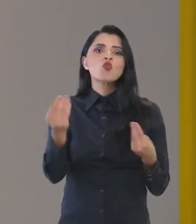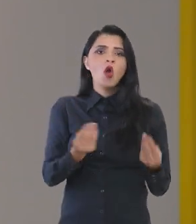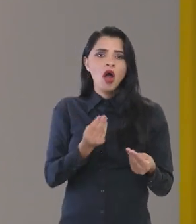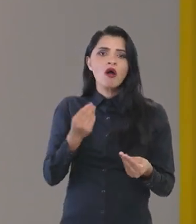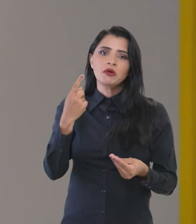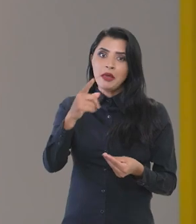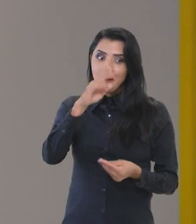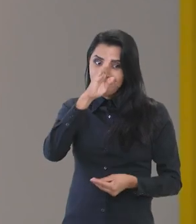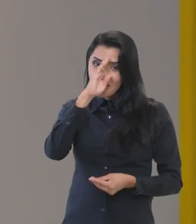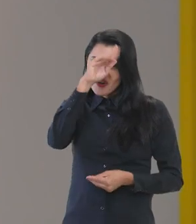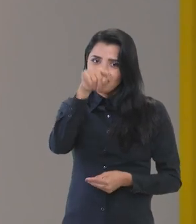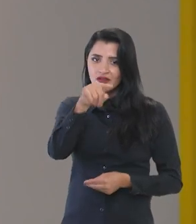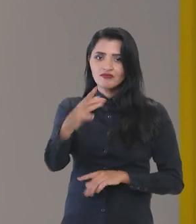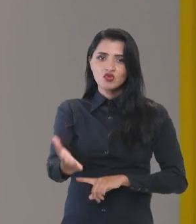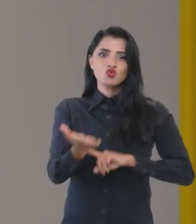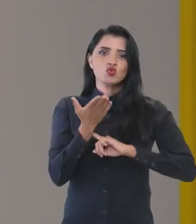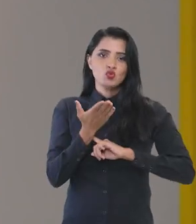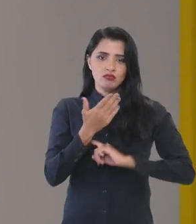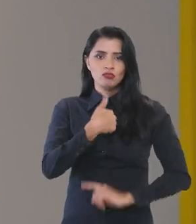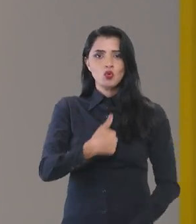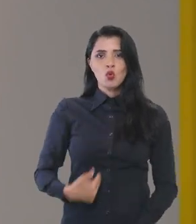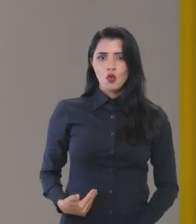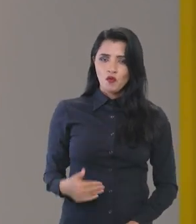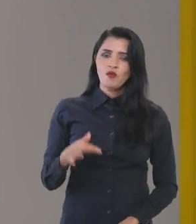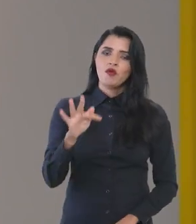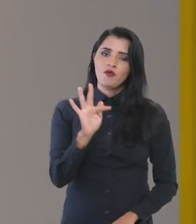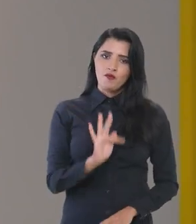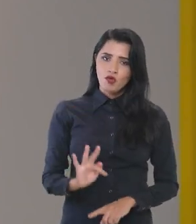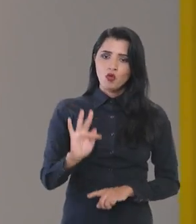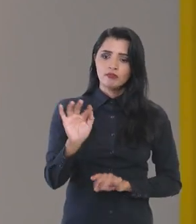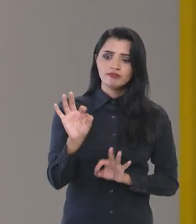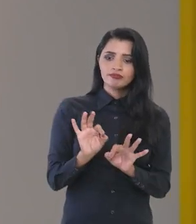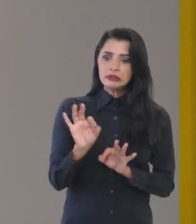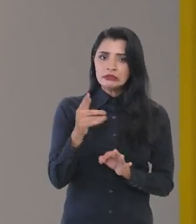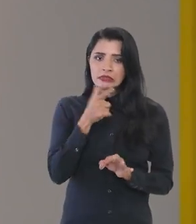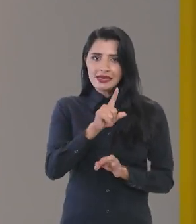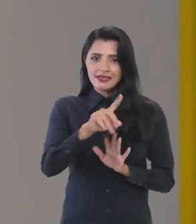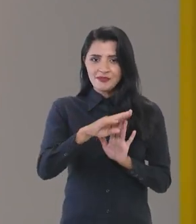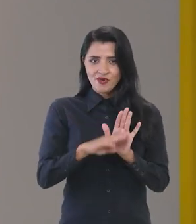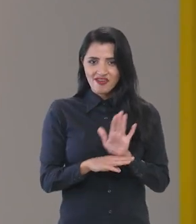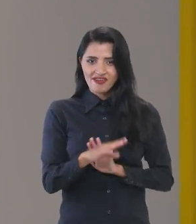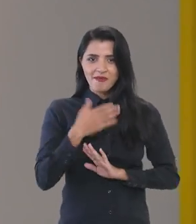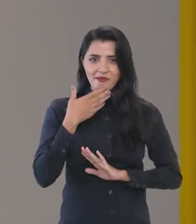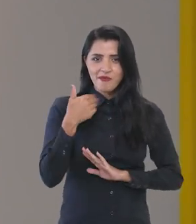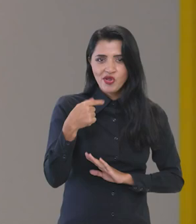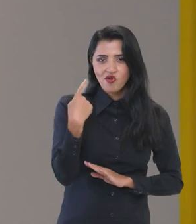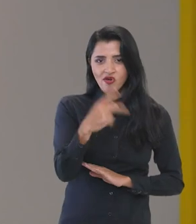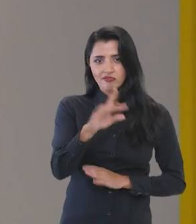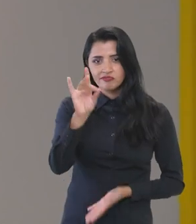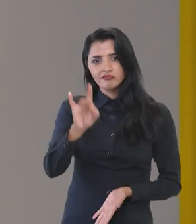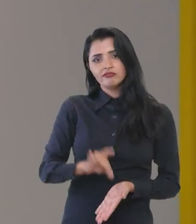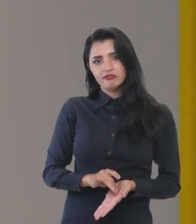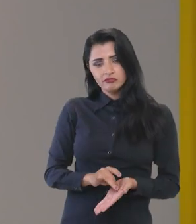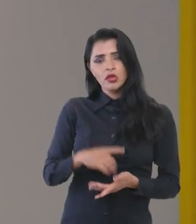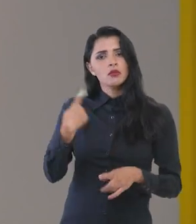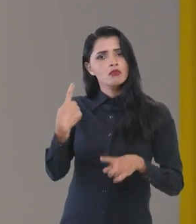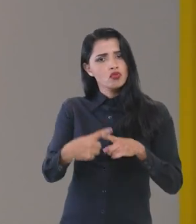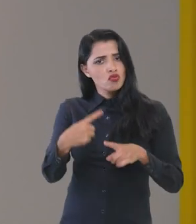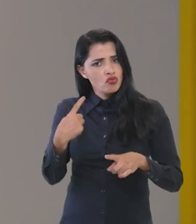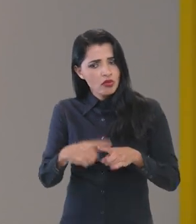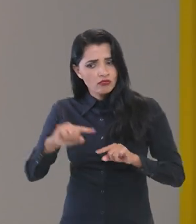E ao priorizar, você está ajudando o governo federal a calibrar esses programas na sua realidade.